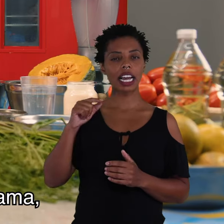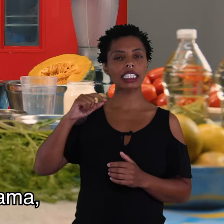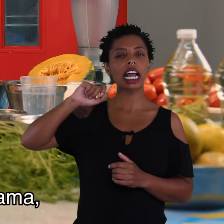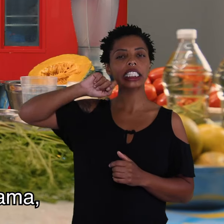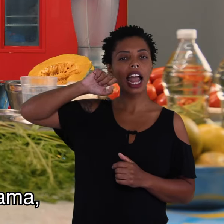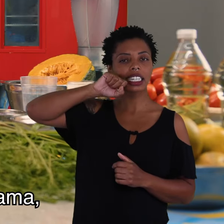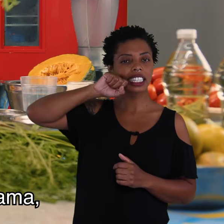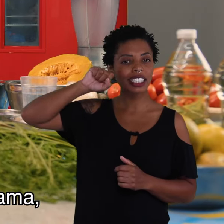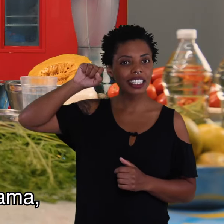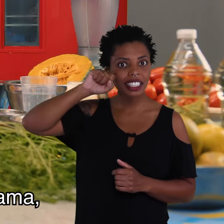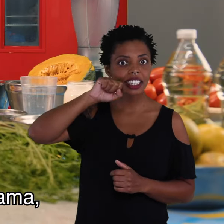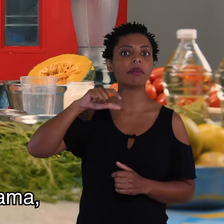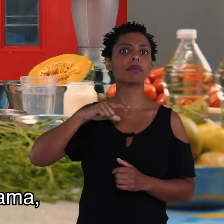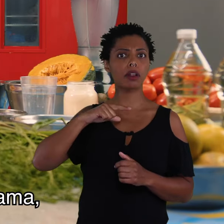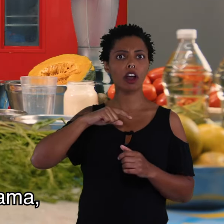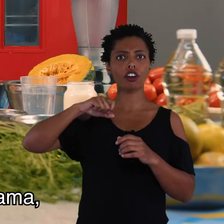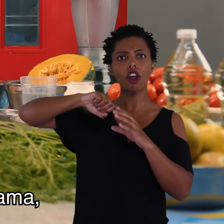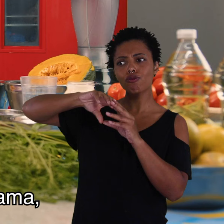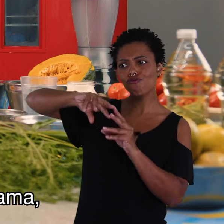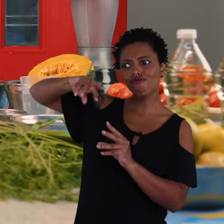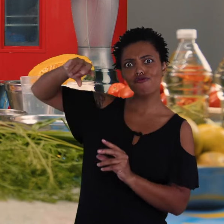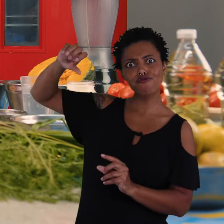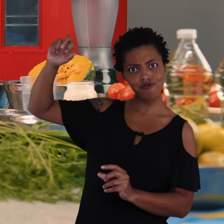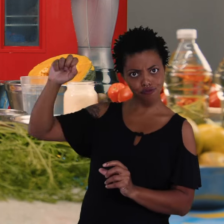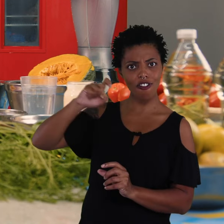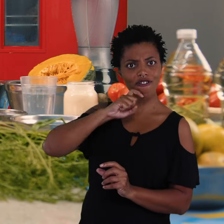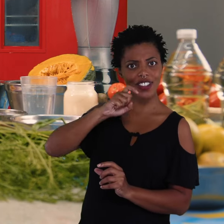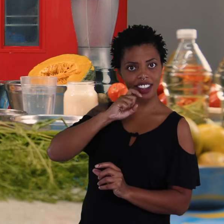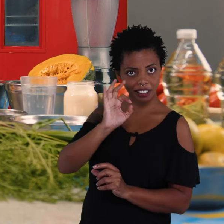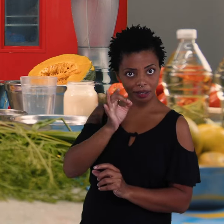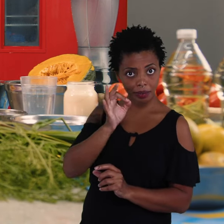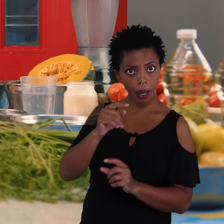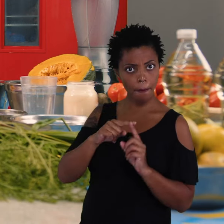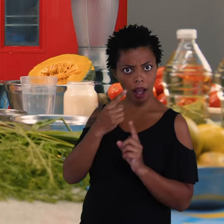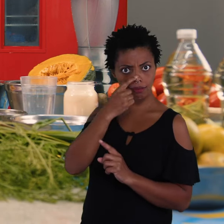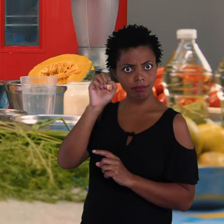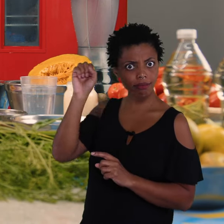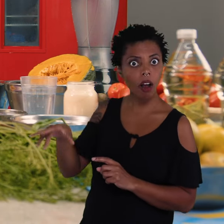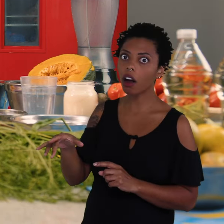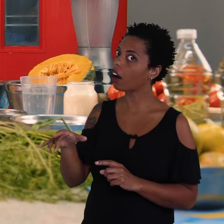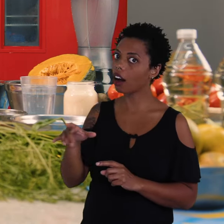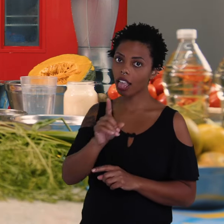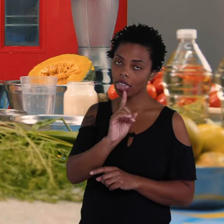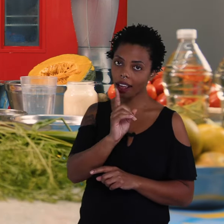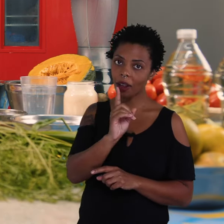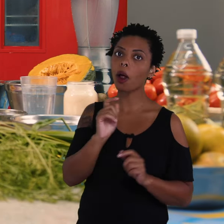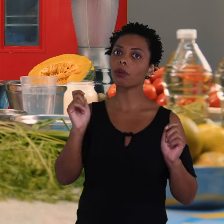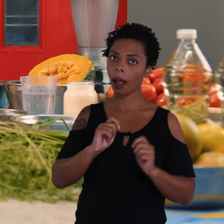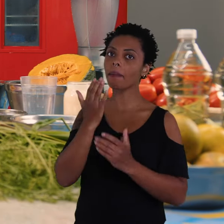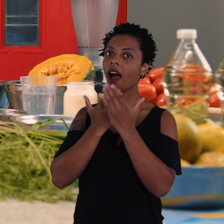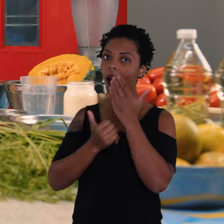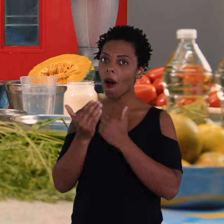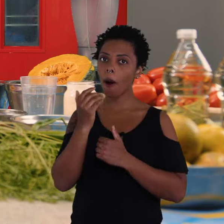Aqui na cenoura, a gente tem uma cenoura com rama, que também não é para jogar fora a rama.